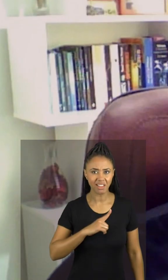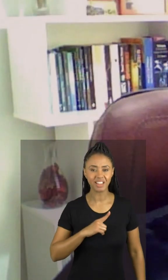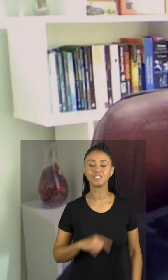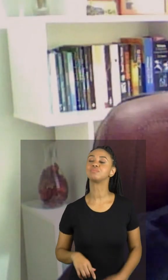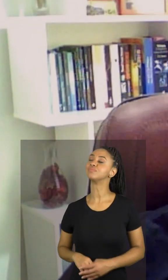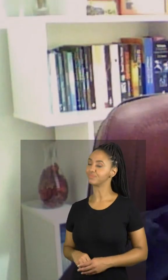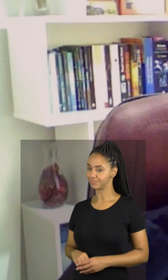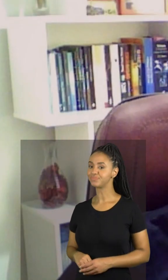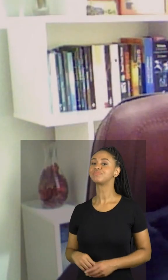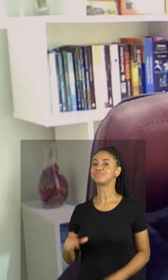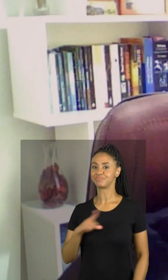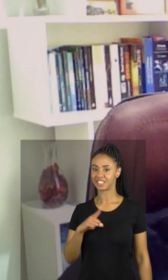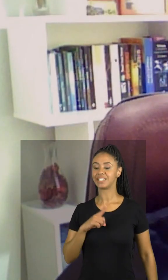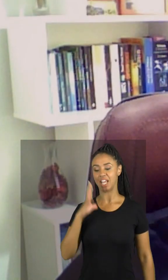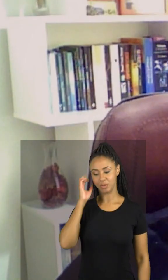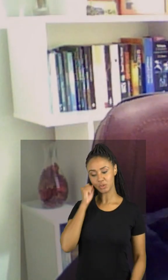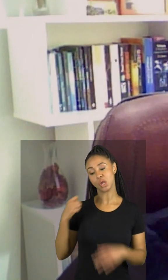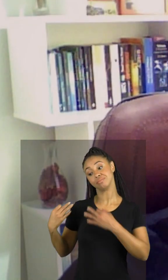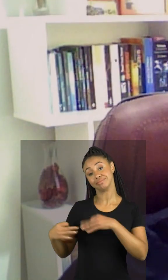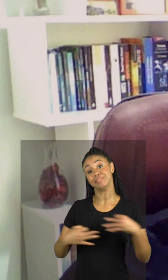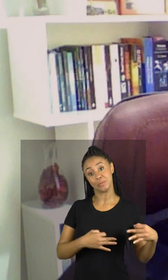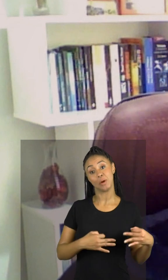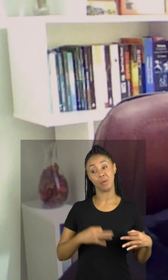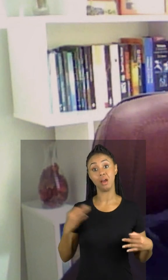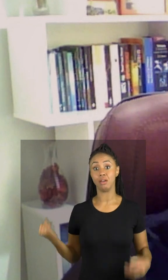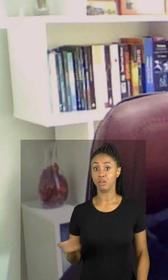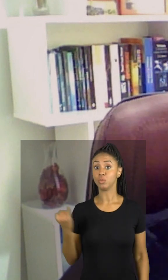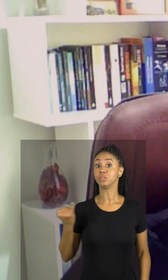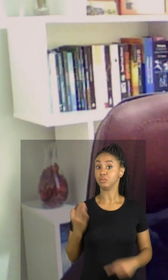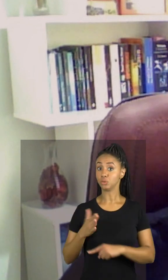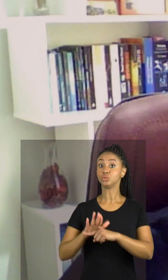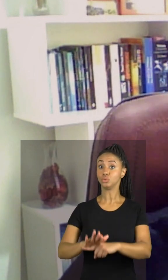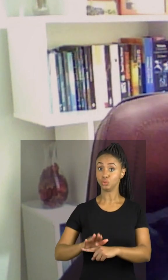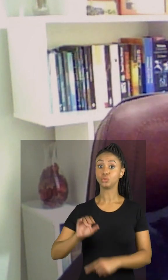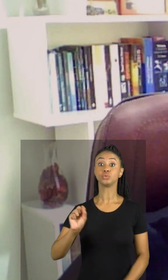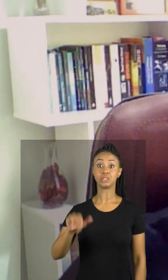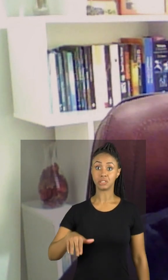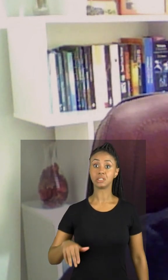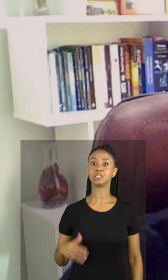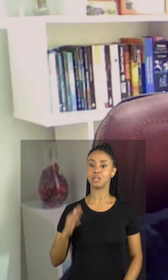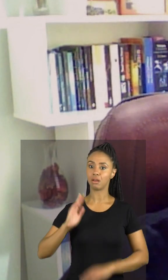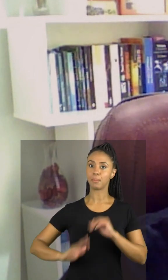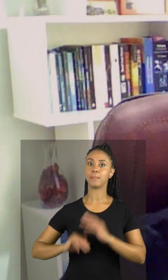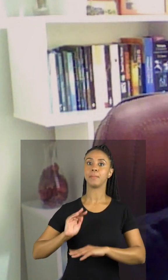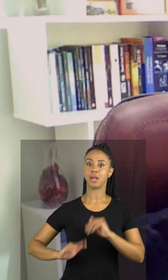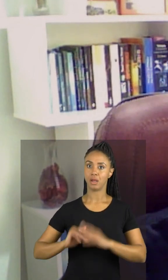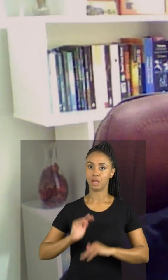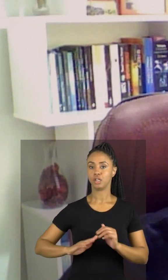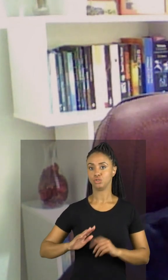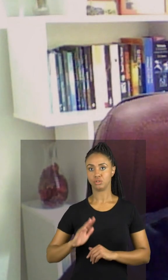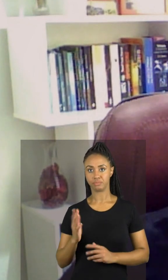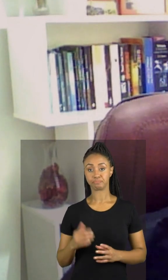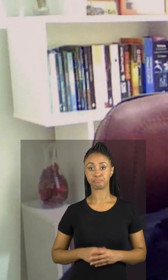higiene do sono existe, ela é bastante eficiente em boas práticas relacionadas ao